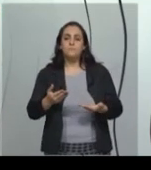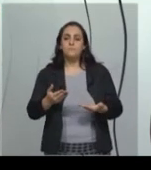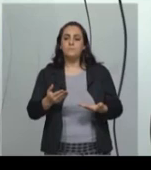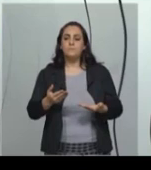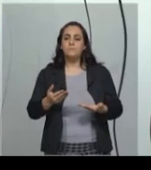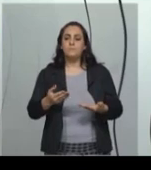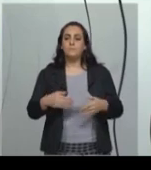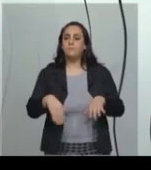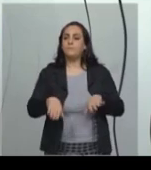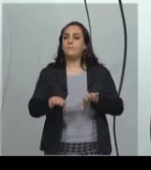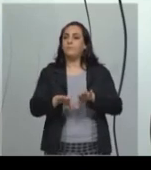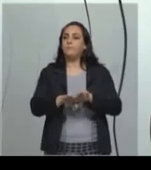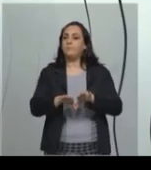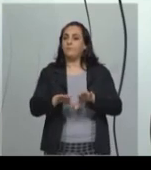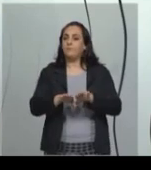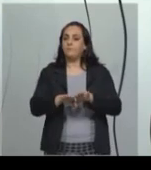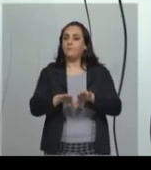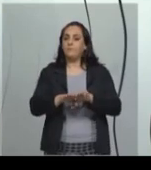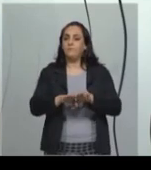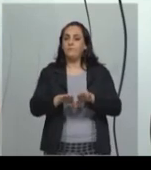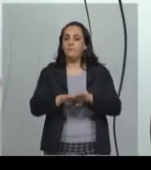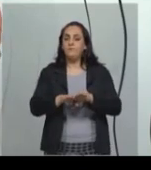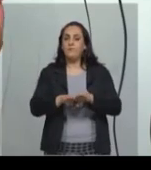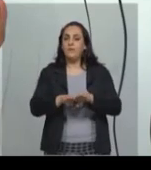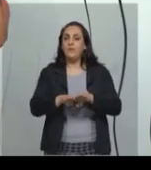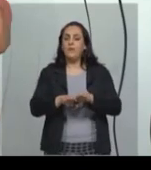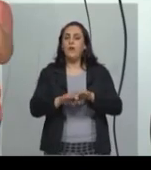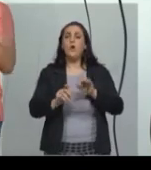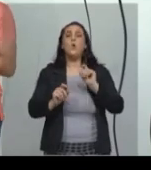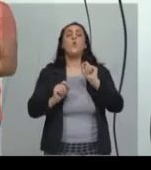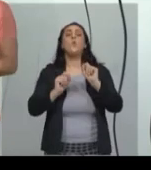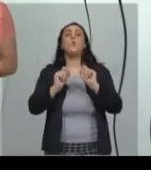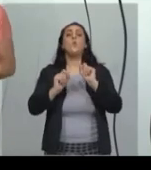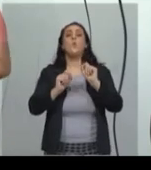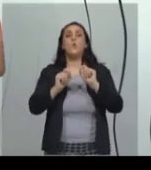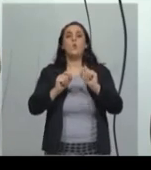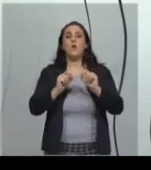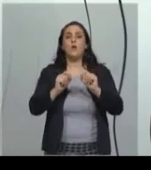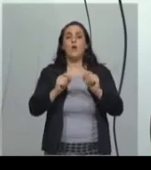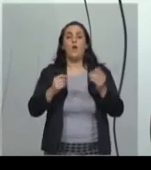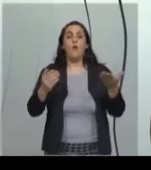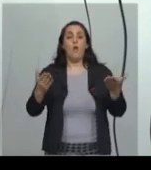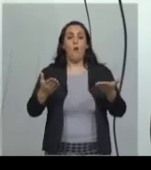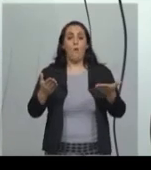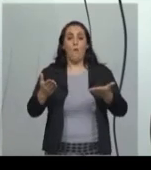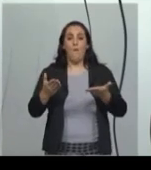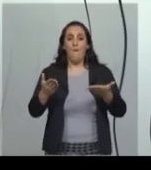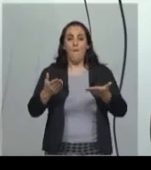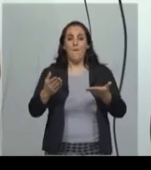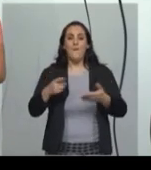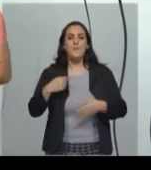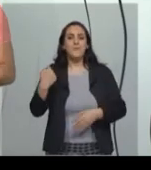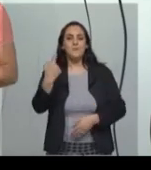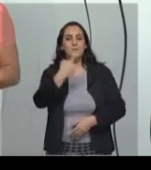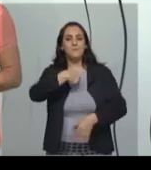vai, né, para a parte do que nós vimos na aula de hoje.